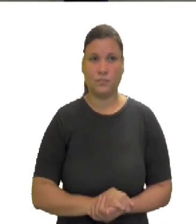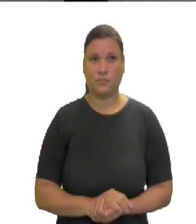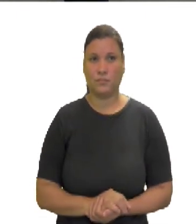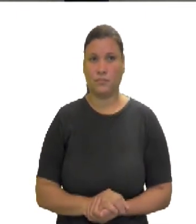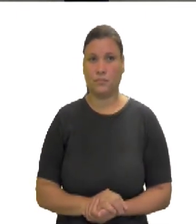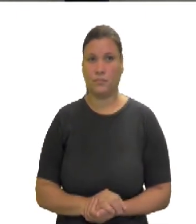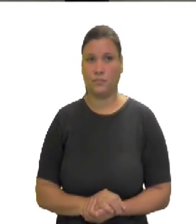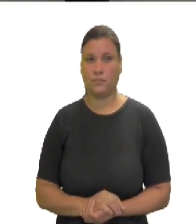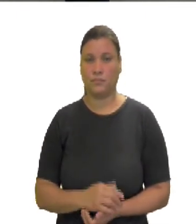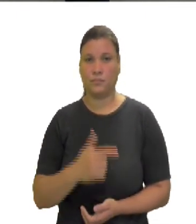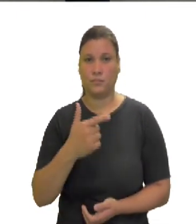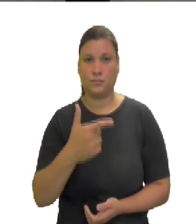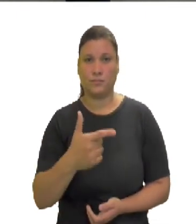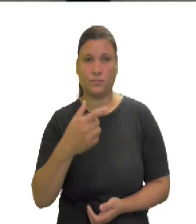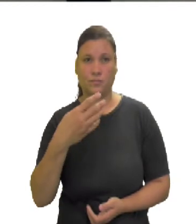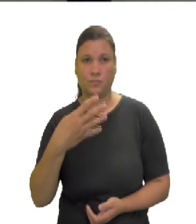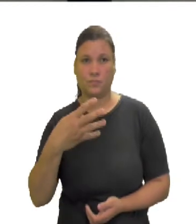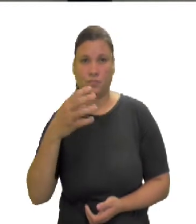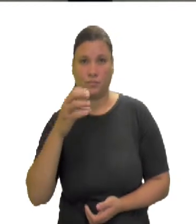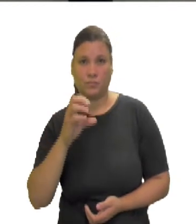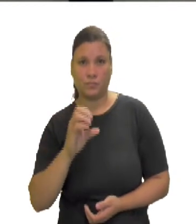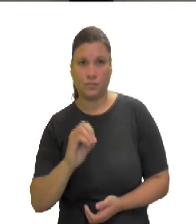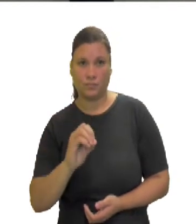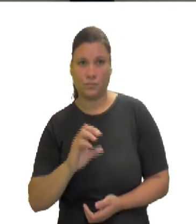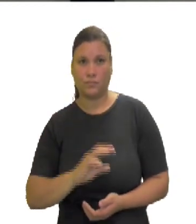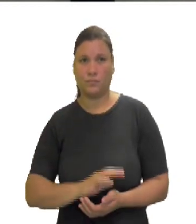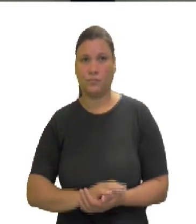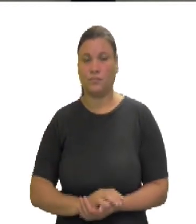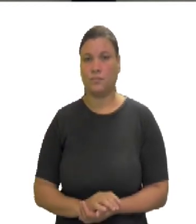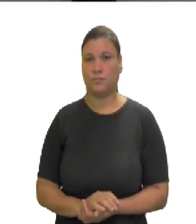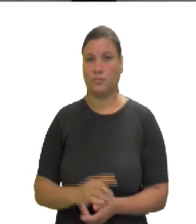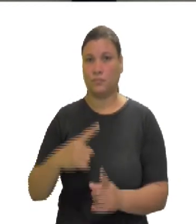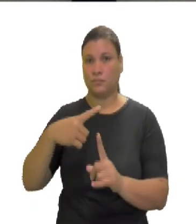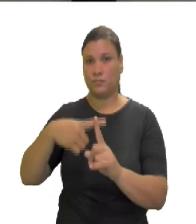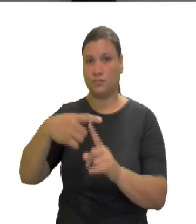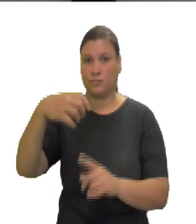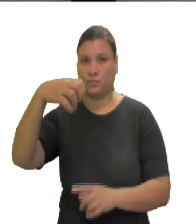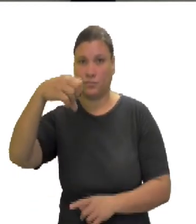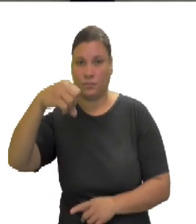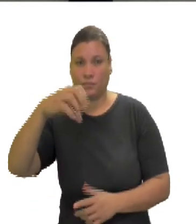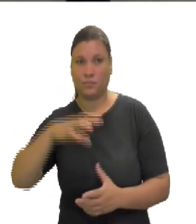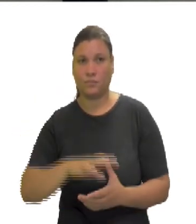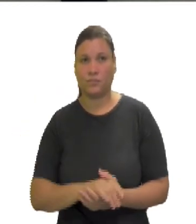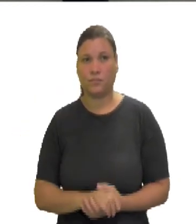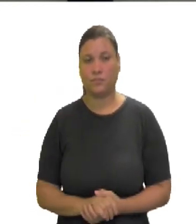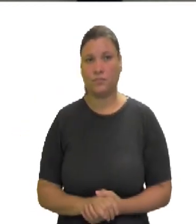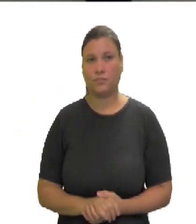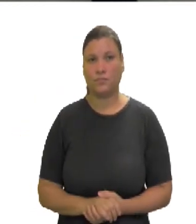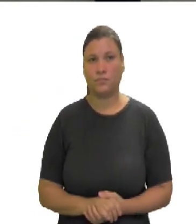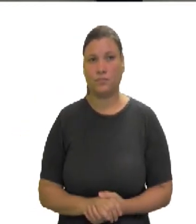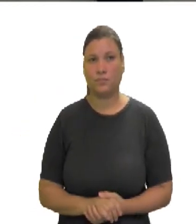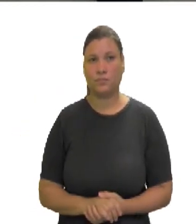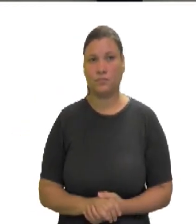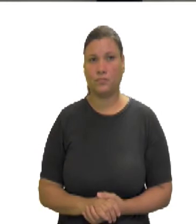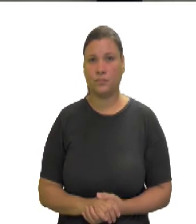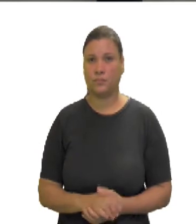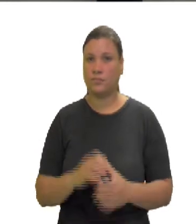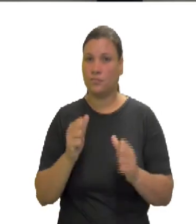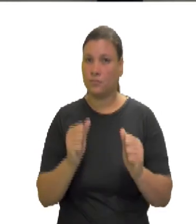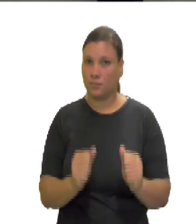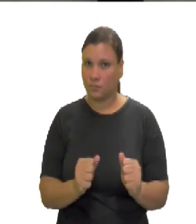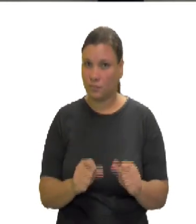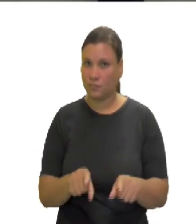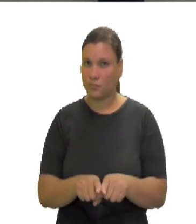.600 menos 240, mais 9. 1